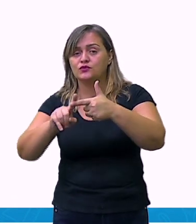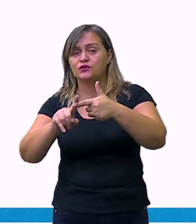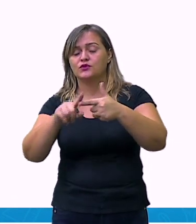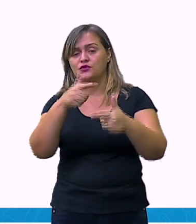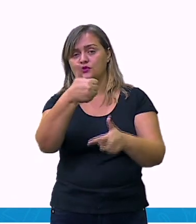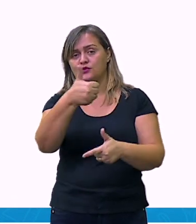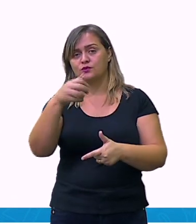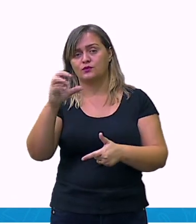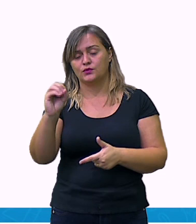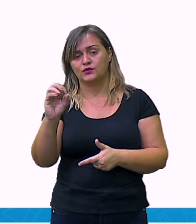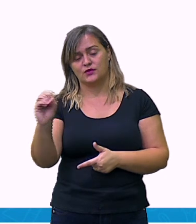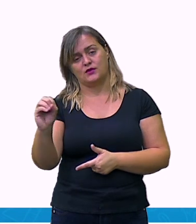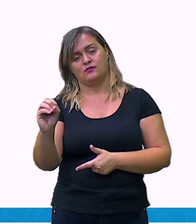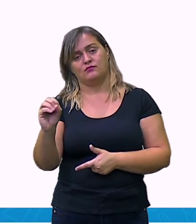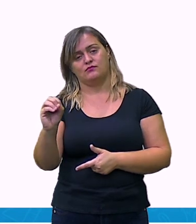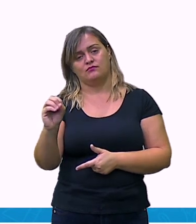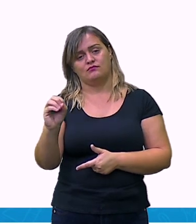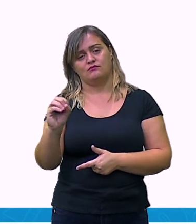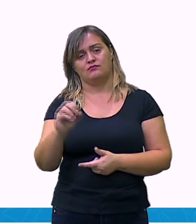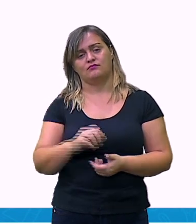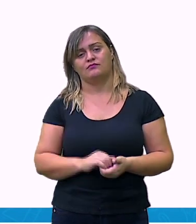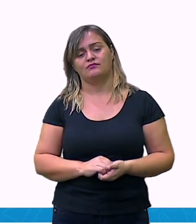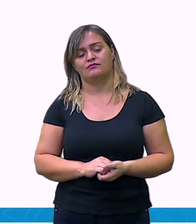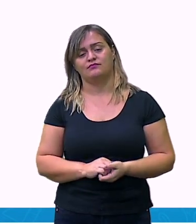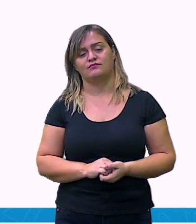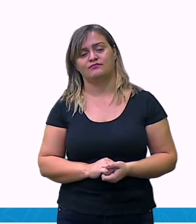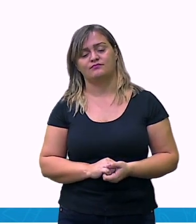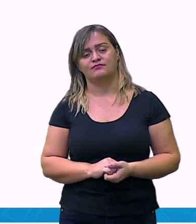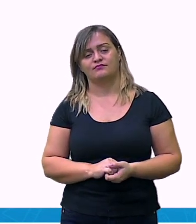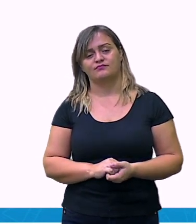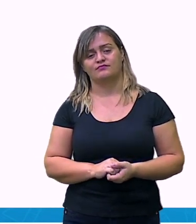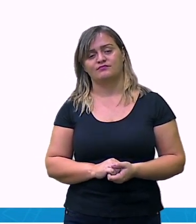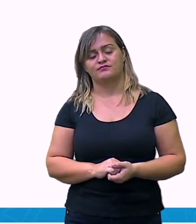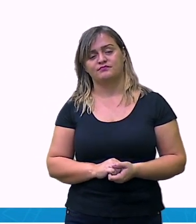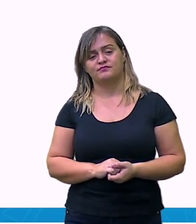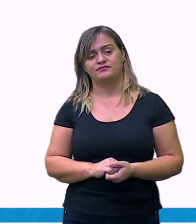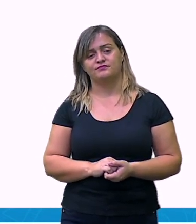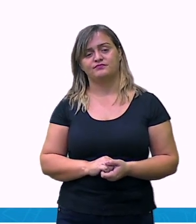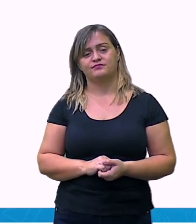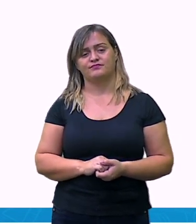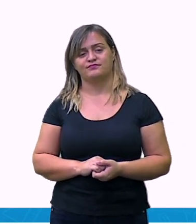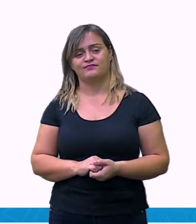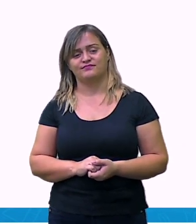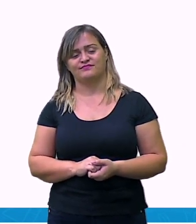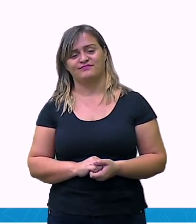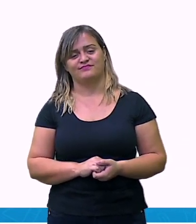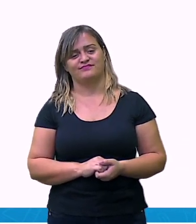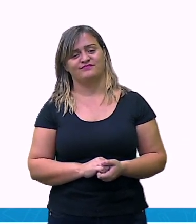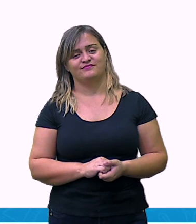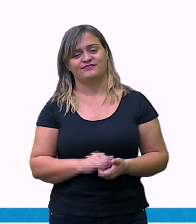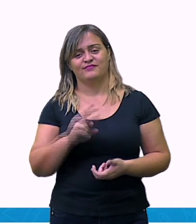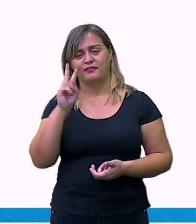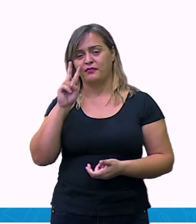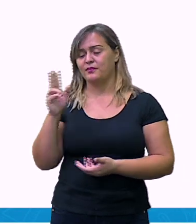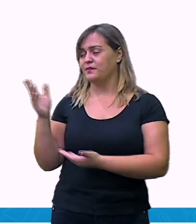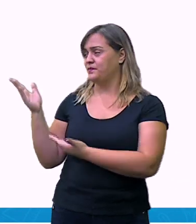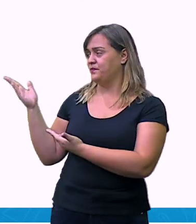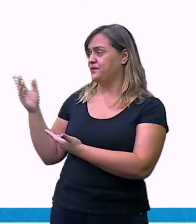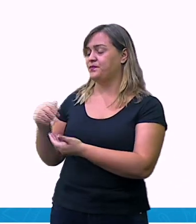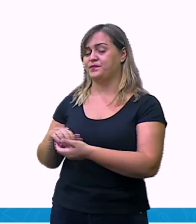Esse numerozinho aqui está querendo ir. Vai, vai chegar. Aí, cem. Ficou lindo. Esse zero meu não ficou?